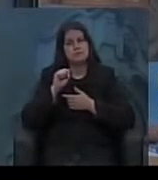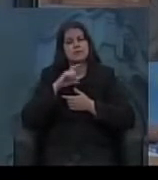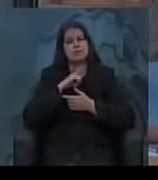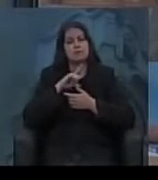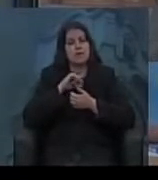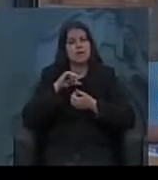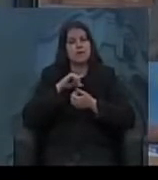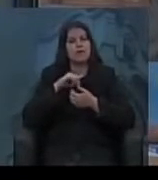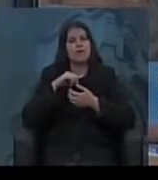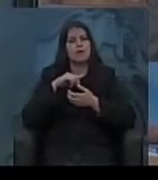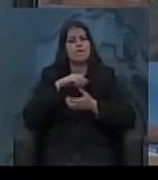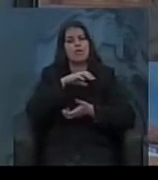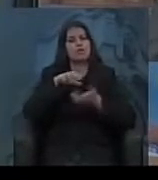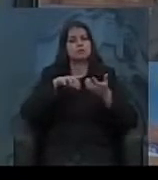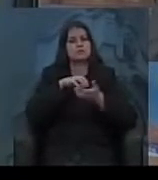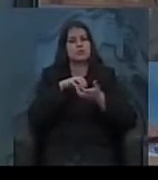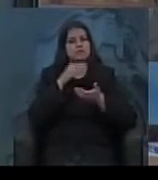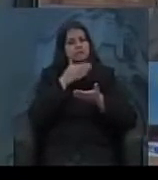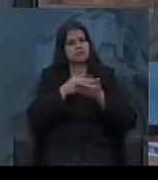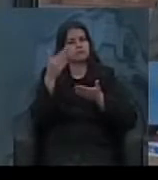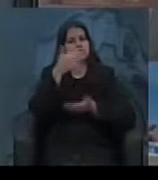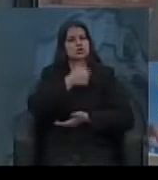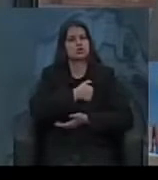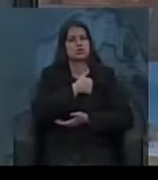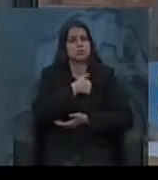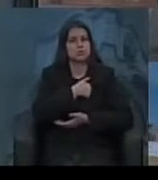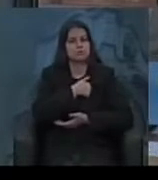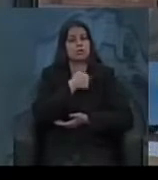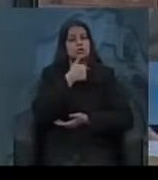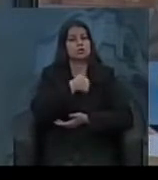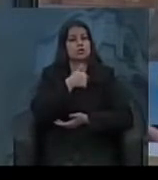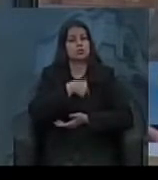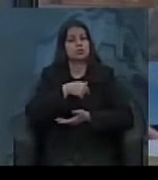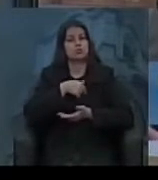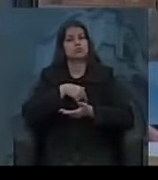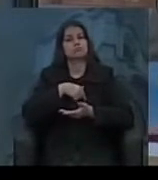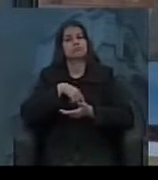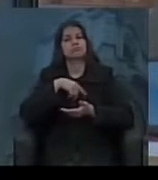acender Getúlio Vargas ao poder. Quando o Vargas chega ao poder,